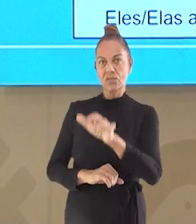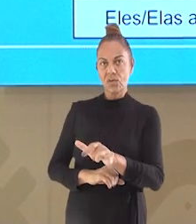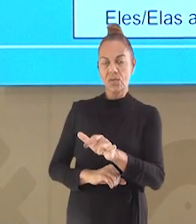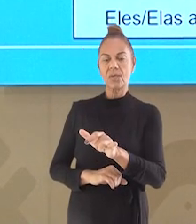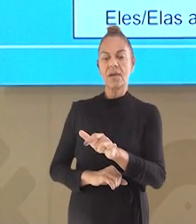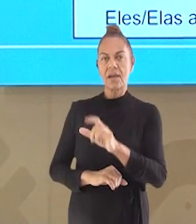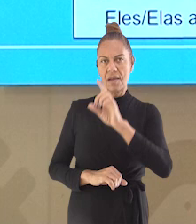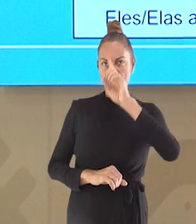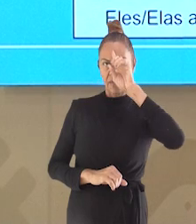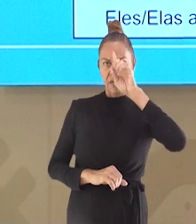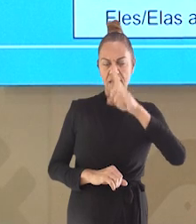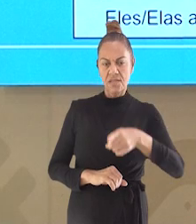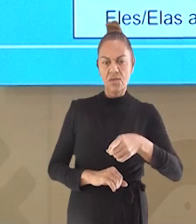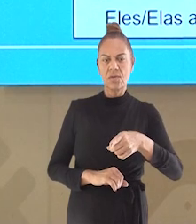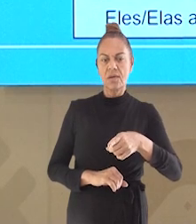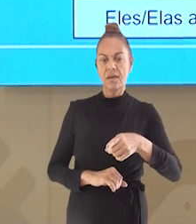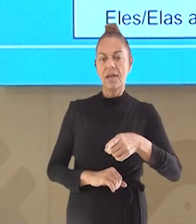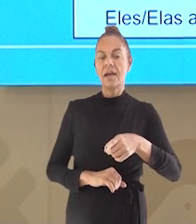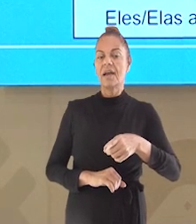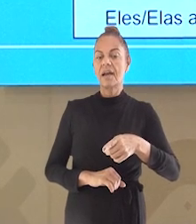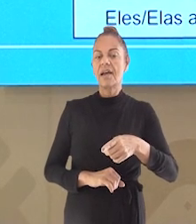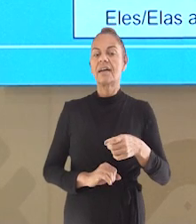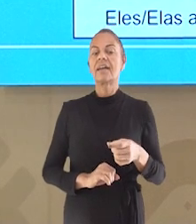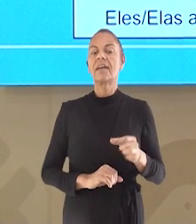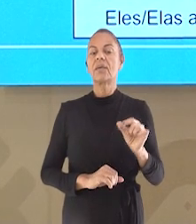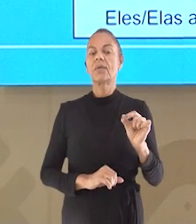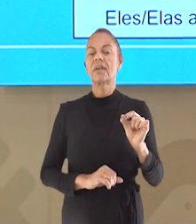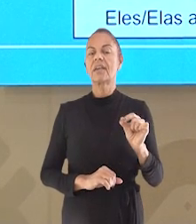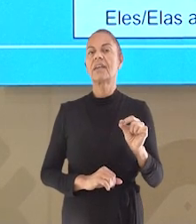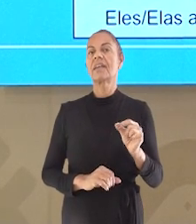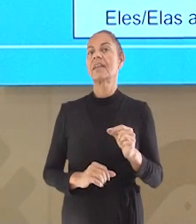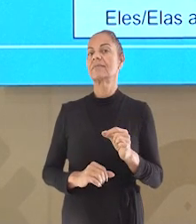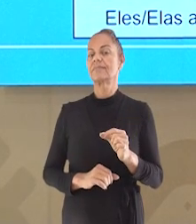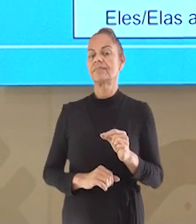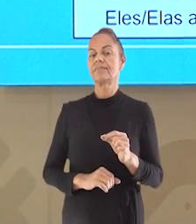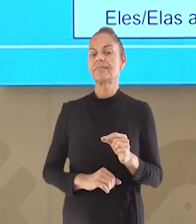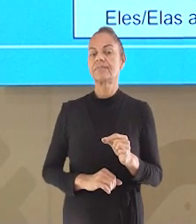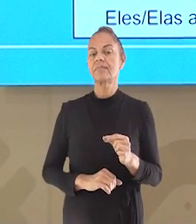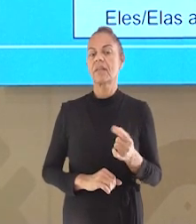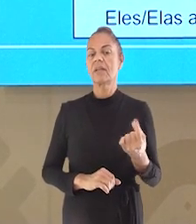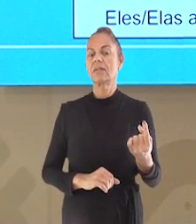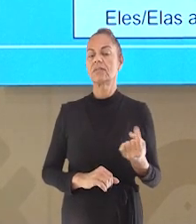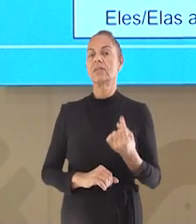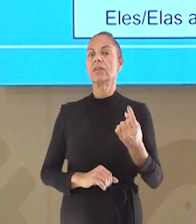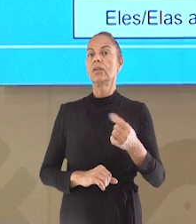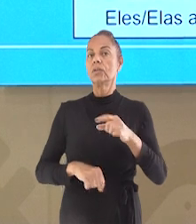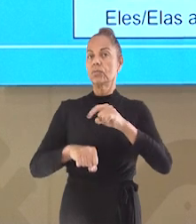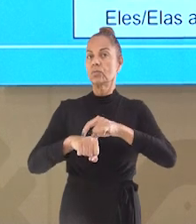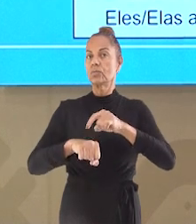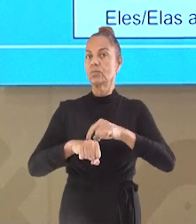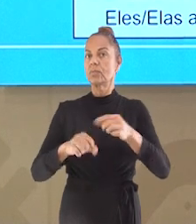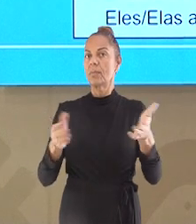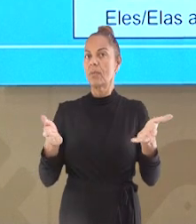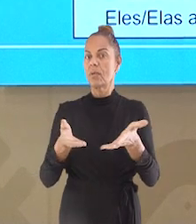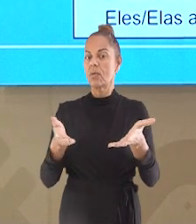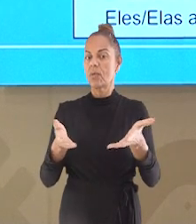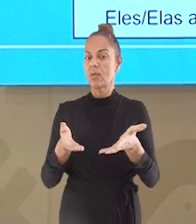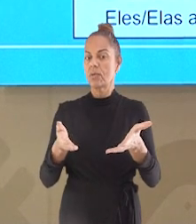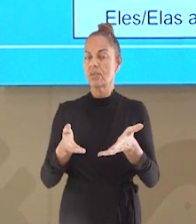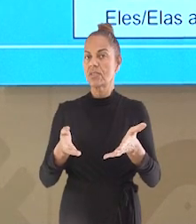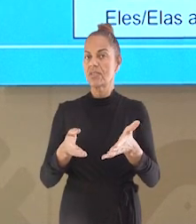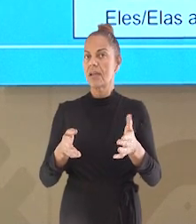A segunda pessoa do singular do imperativo afirmativo é a segunda pessoa aqui, ó, do singular